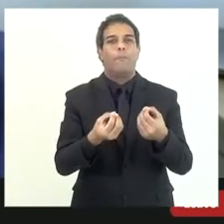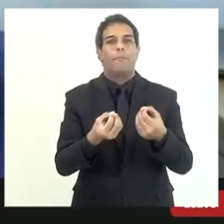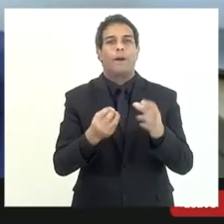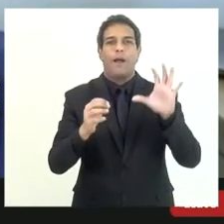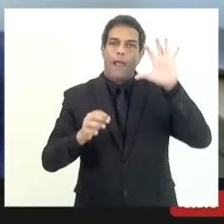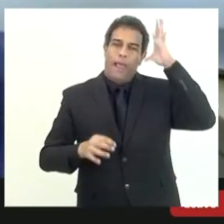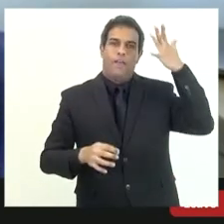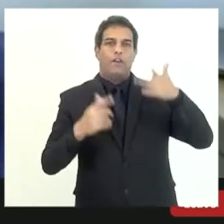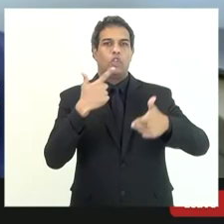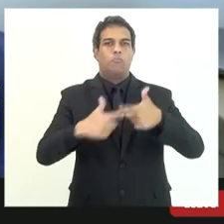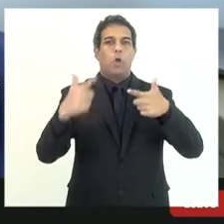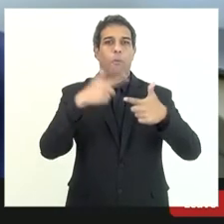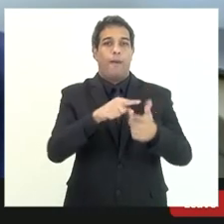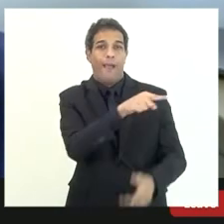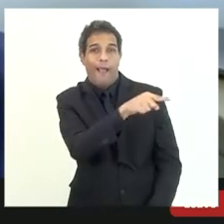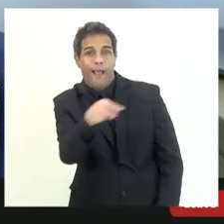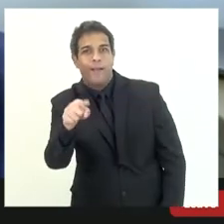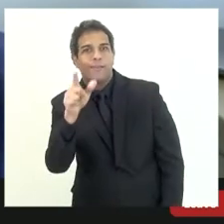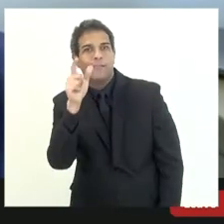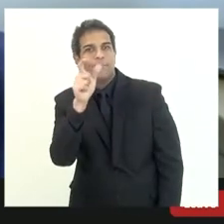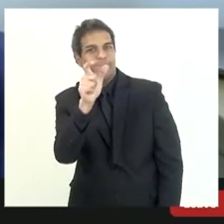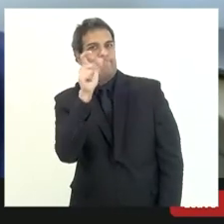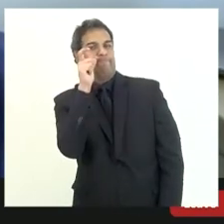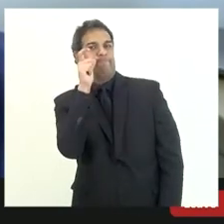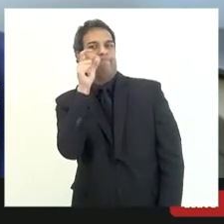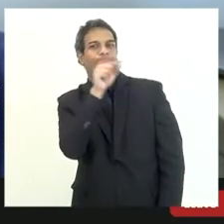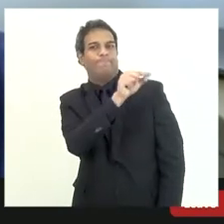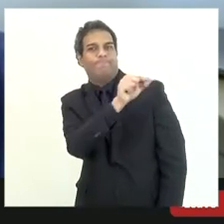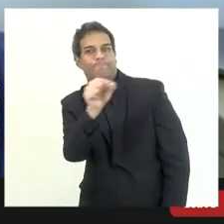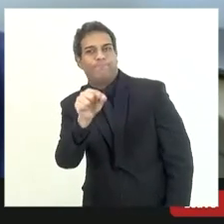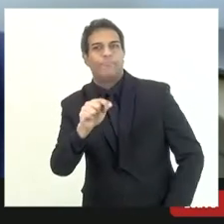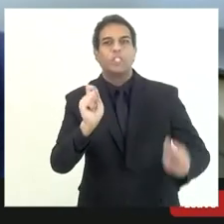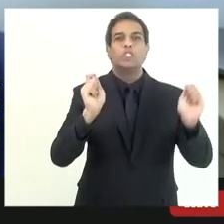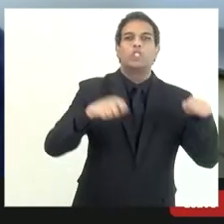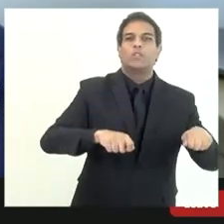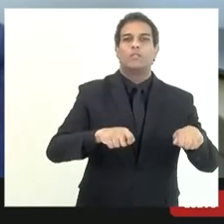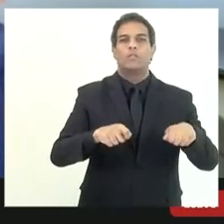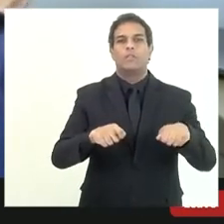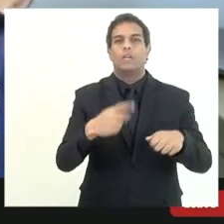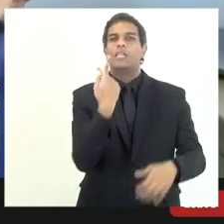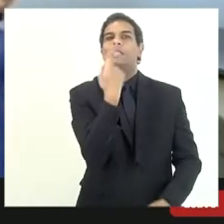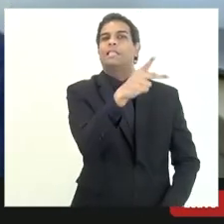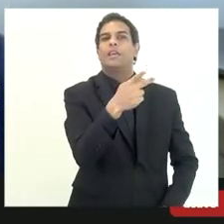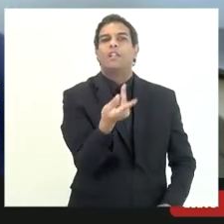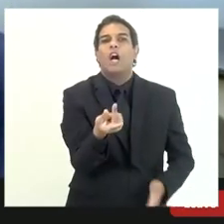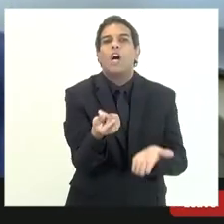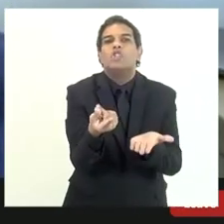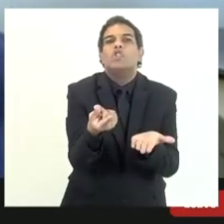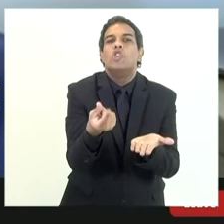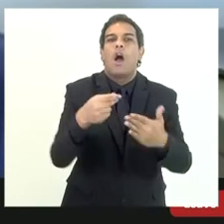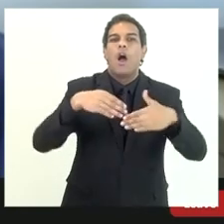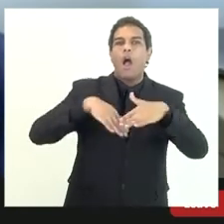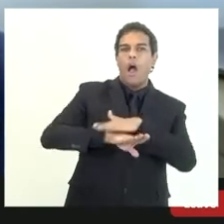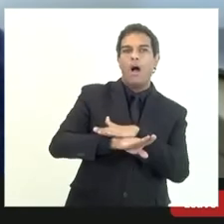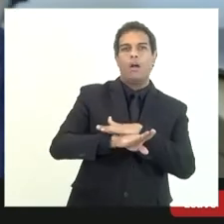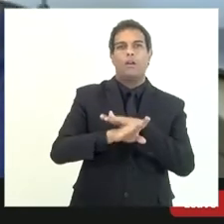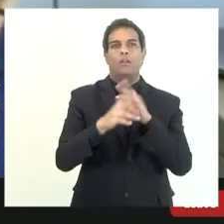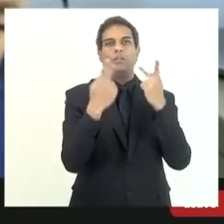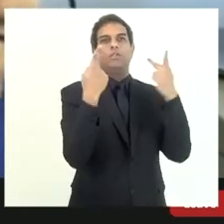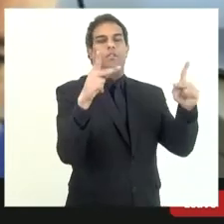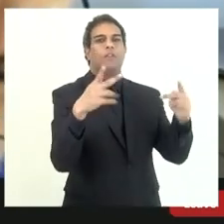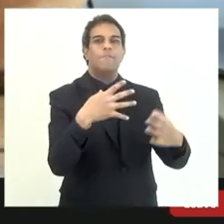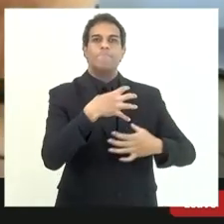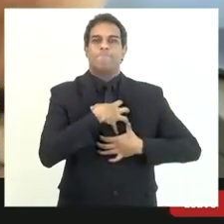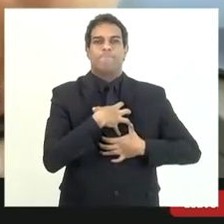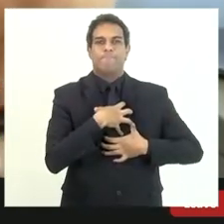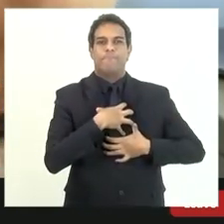até porque eles tinham maior interesse porque parte dessa arrecadação é para o fundo deles então eles tinham um